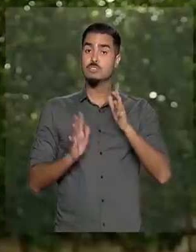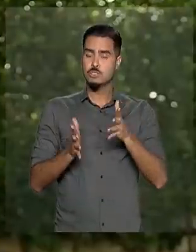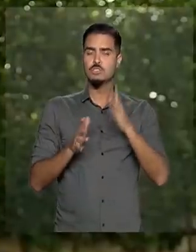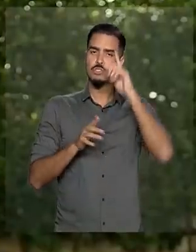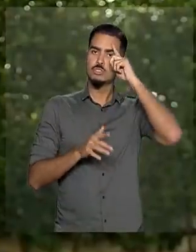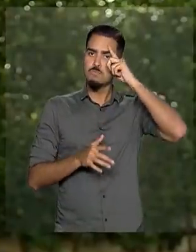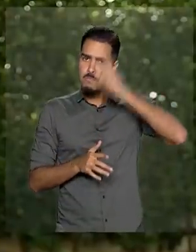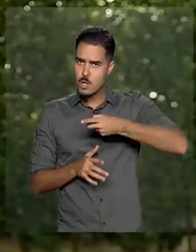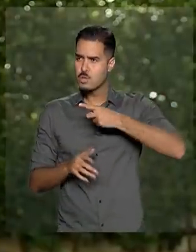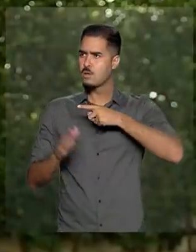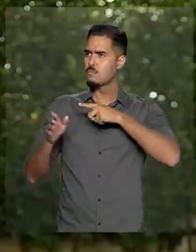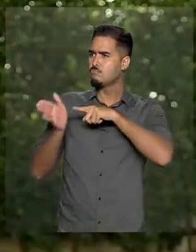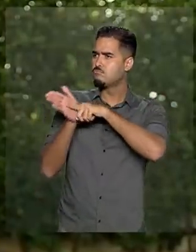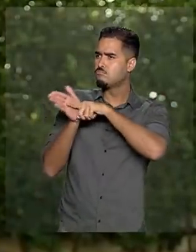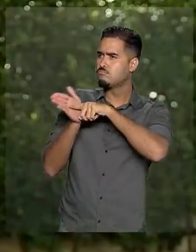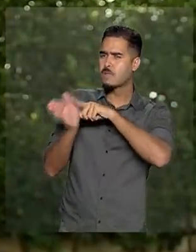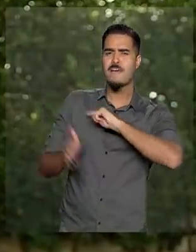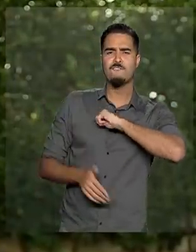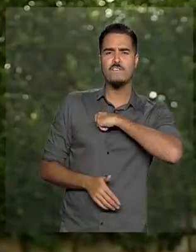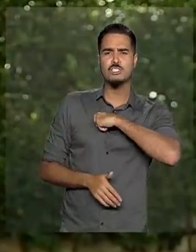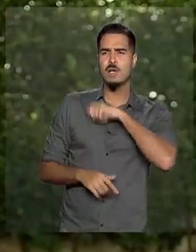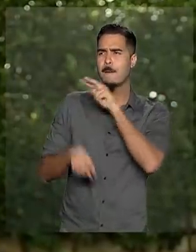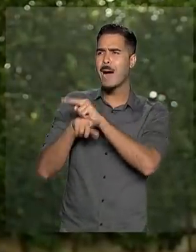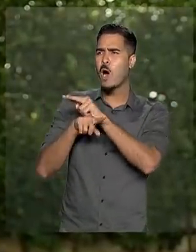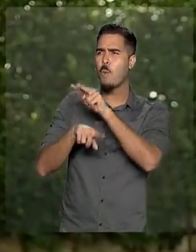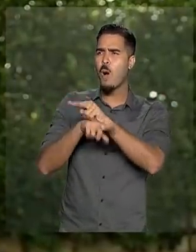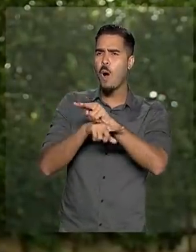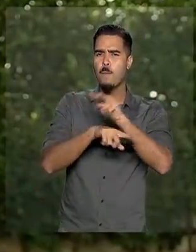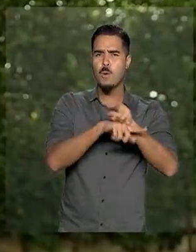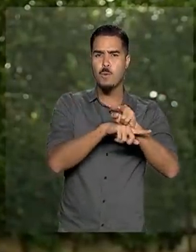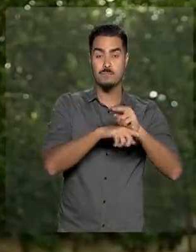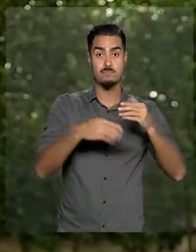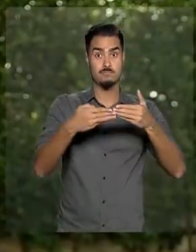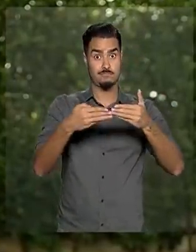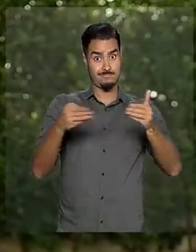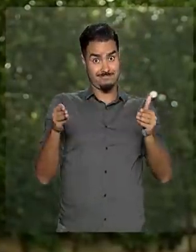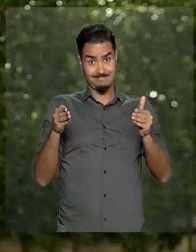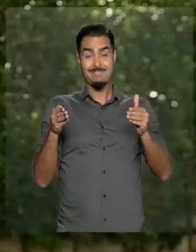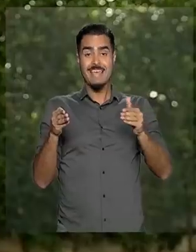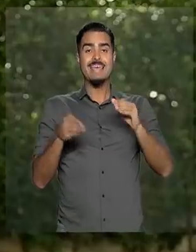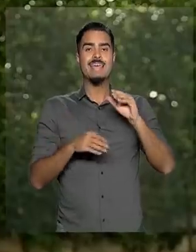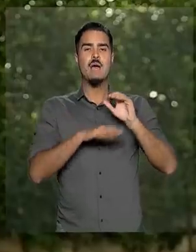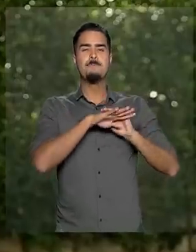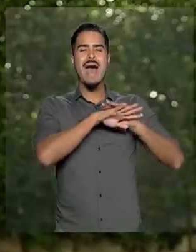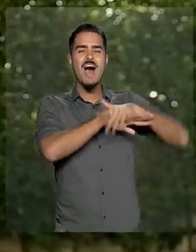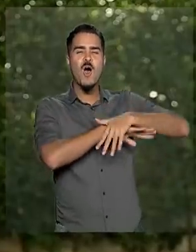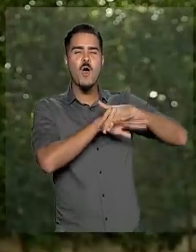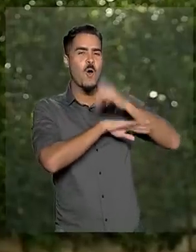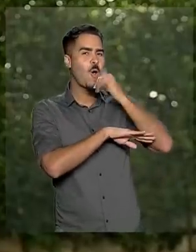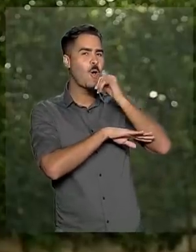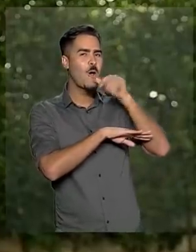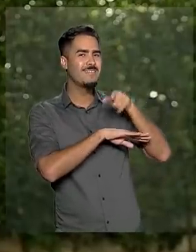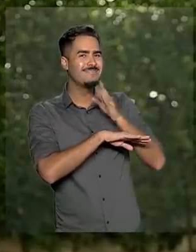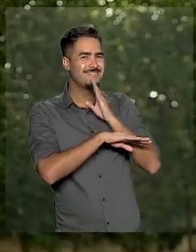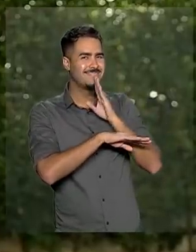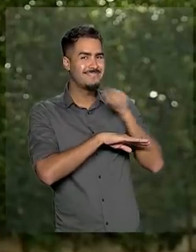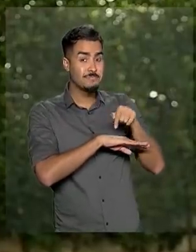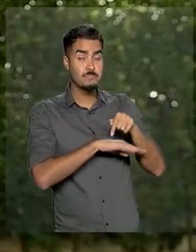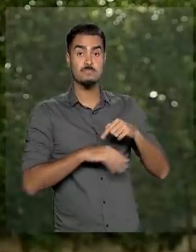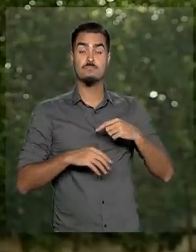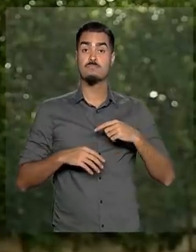inspeção e a fiscalização de diversas barragens em usinas hidroelétricas. O Ministério da Economia